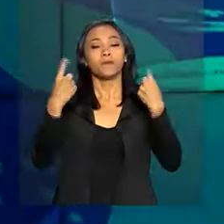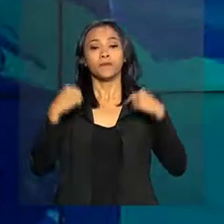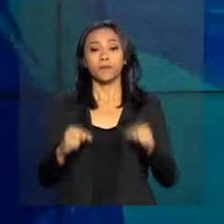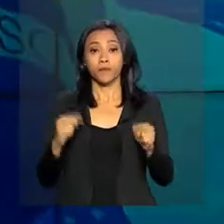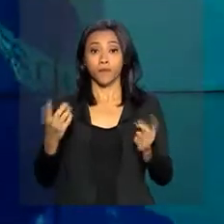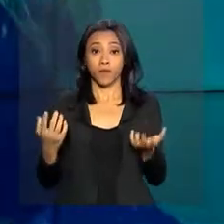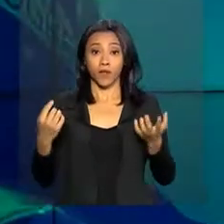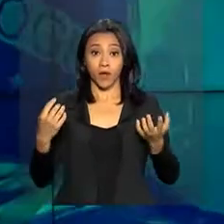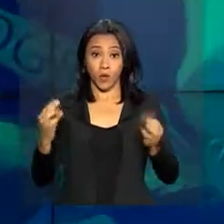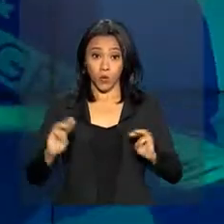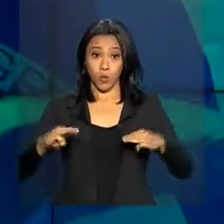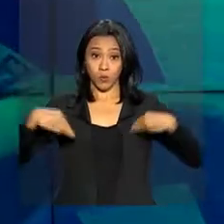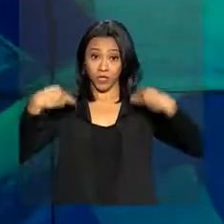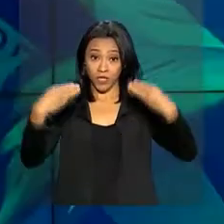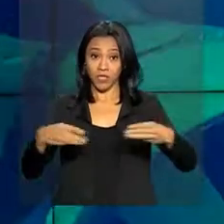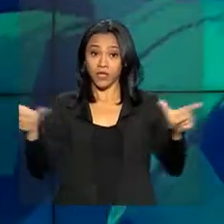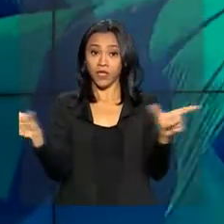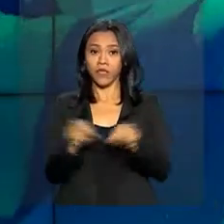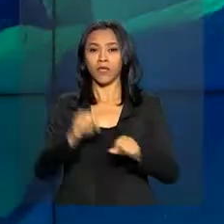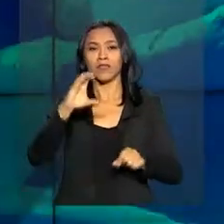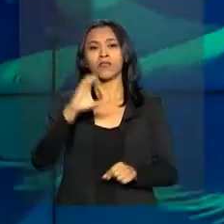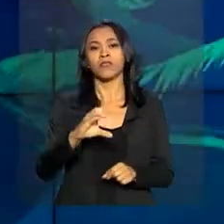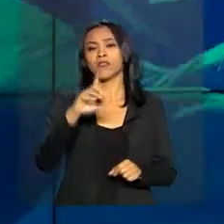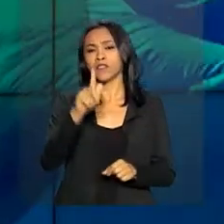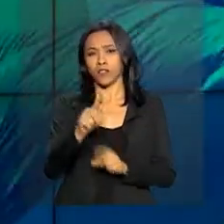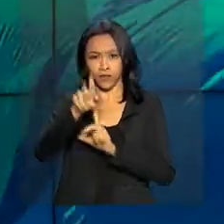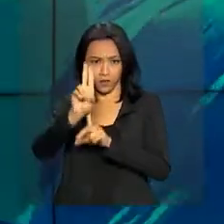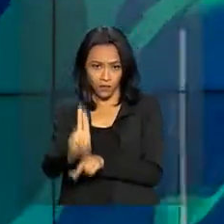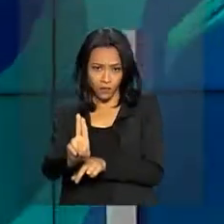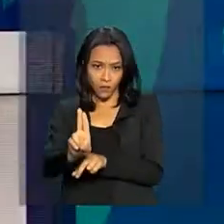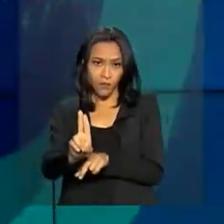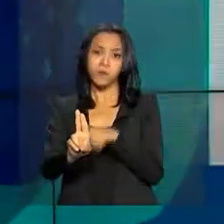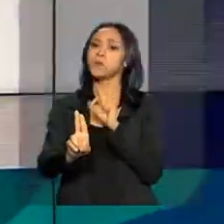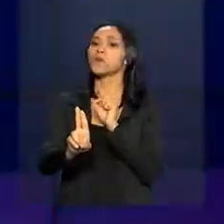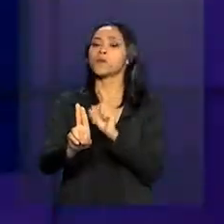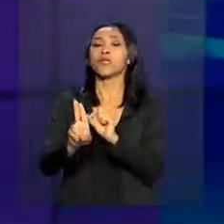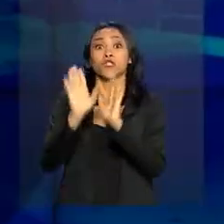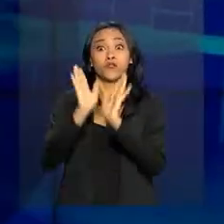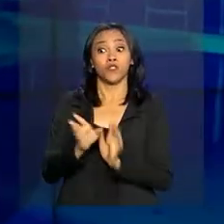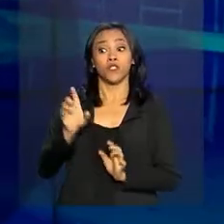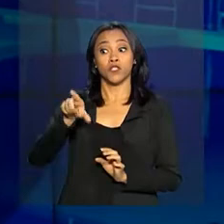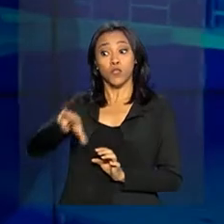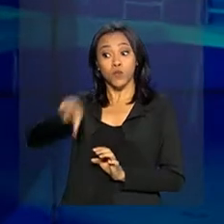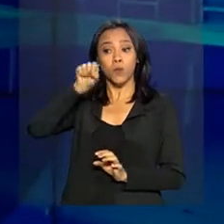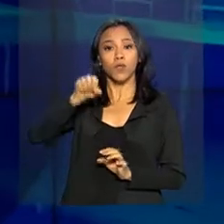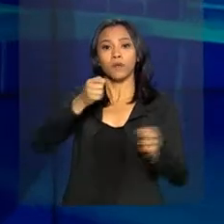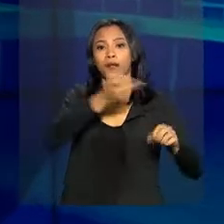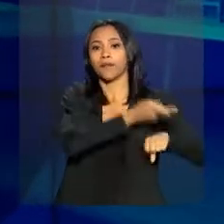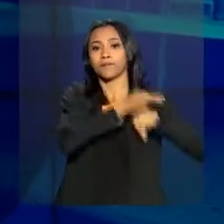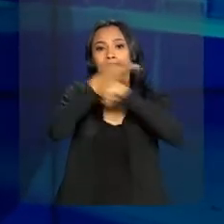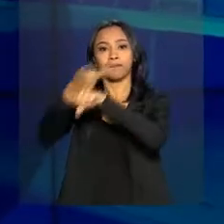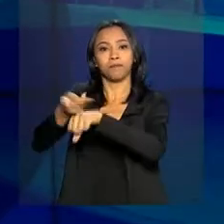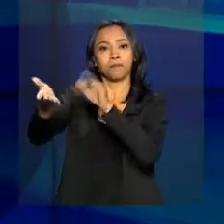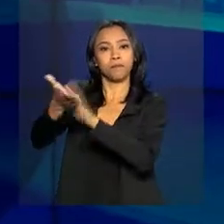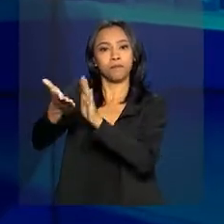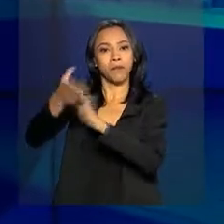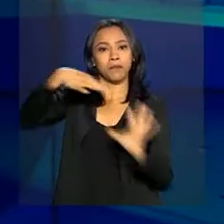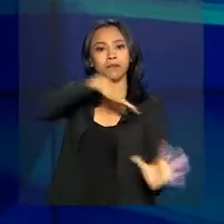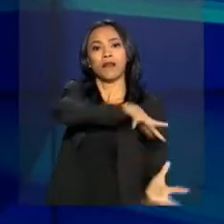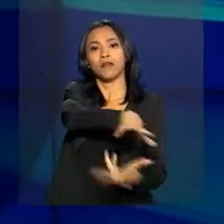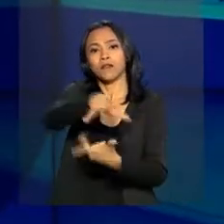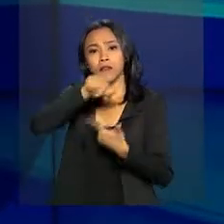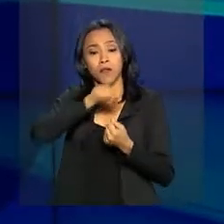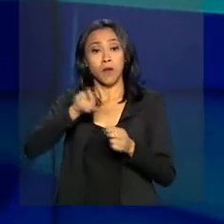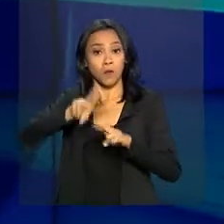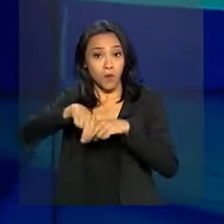O Ministério da Transparência e Controladoria Geral da União, a CGU, foi escolhido para receber um prêmio internacional por promoção